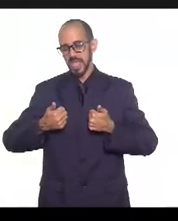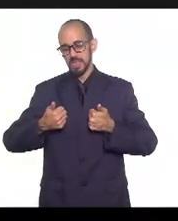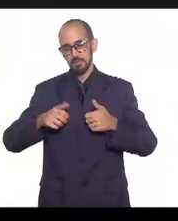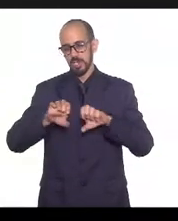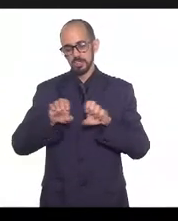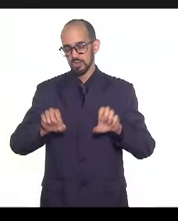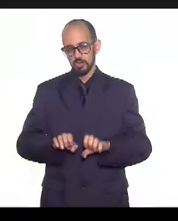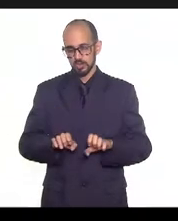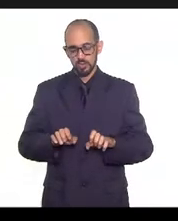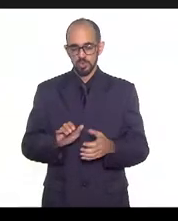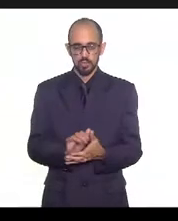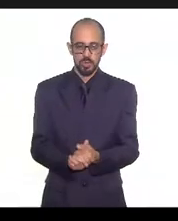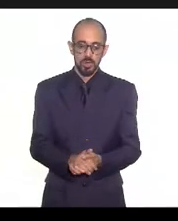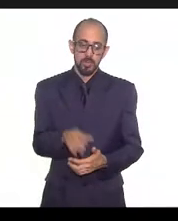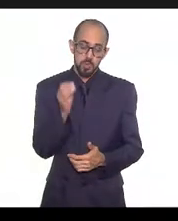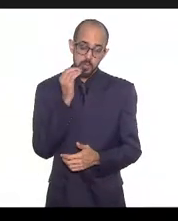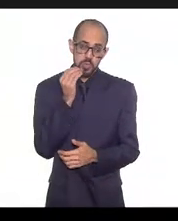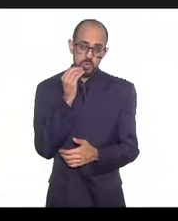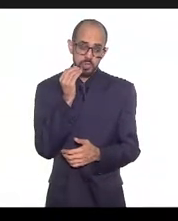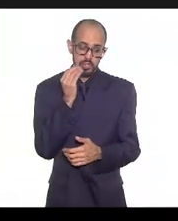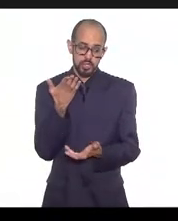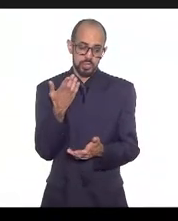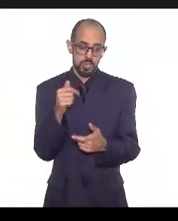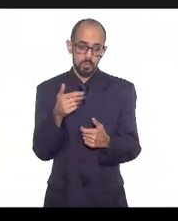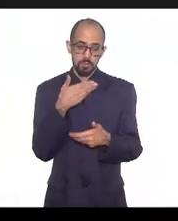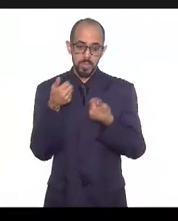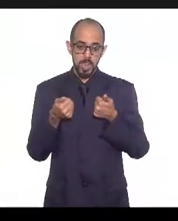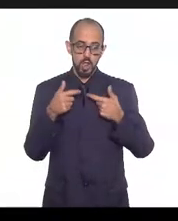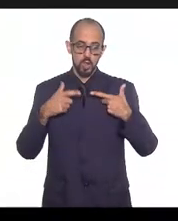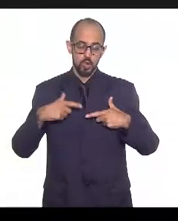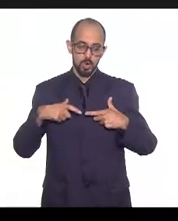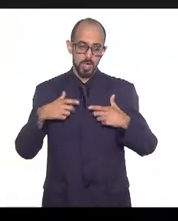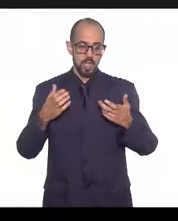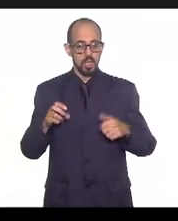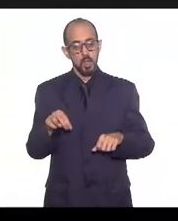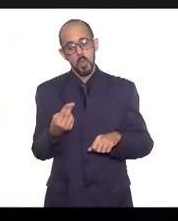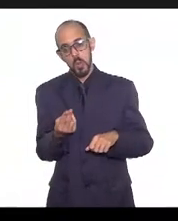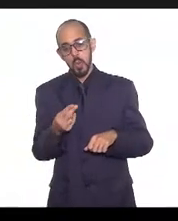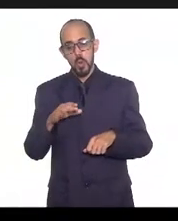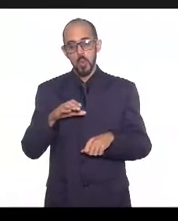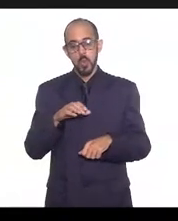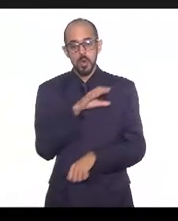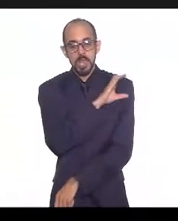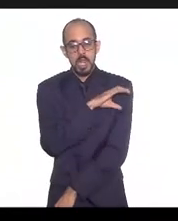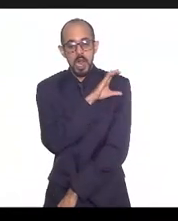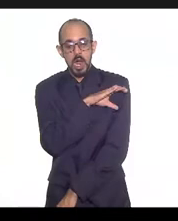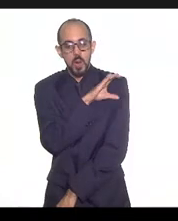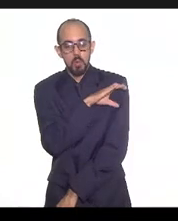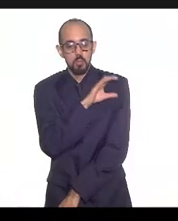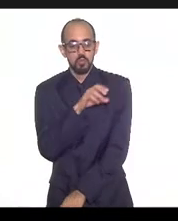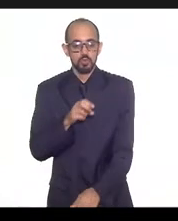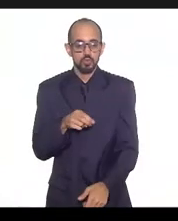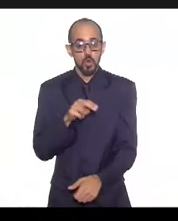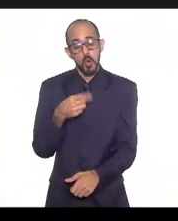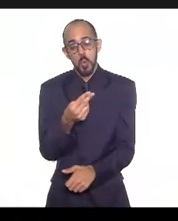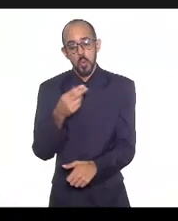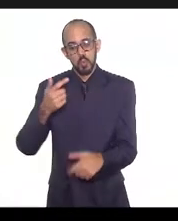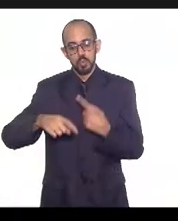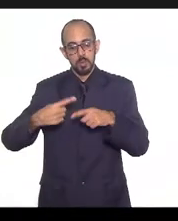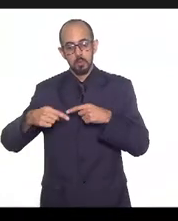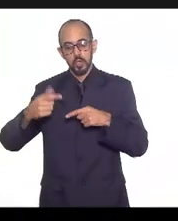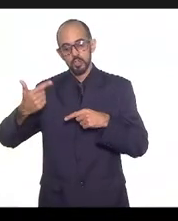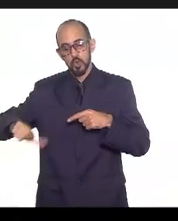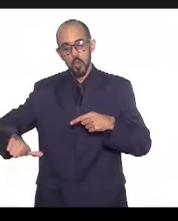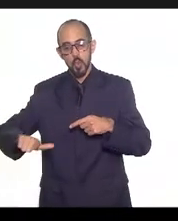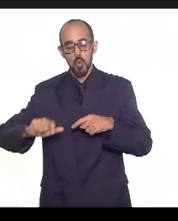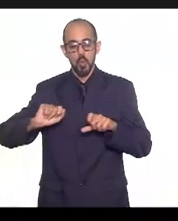poderia, ele faria onde seria melhor para ele, seja na bacia de campos, depois no seu município, seria mais fácil, daria o